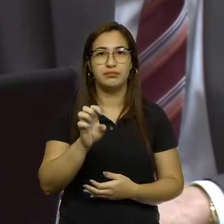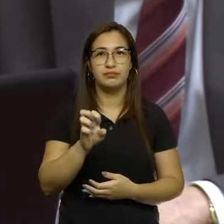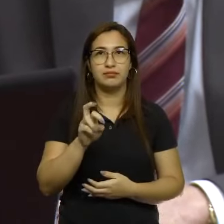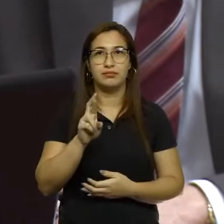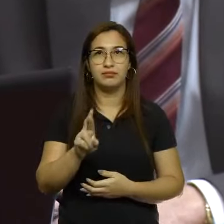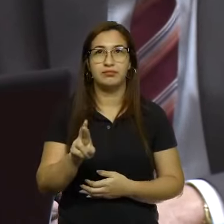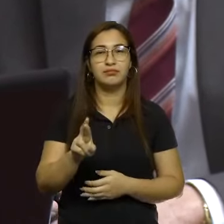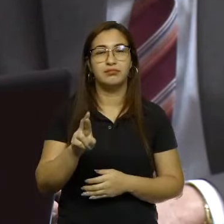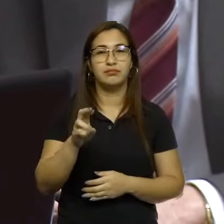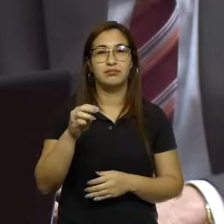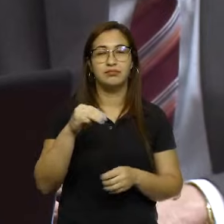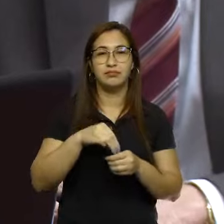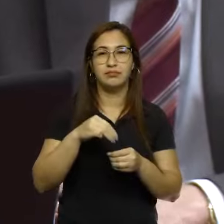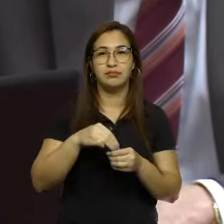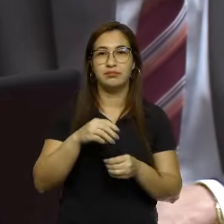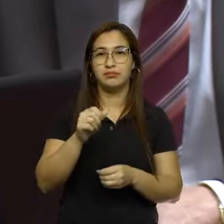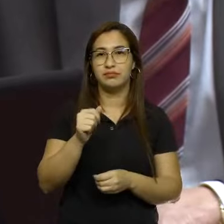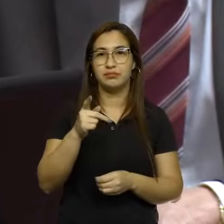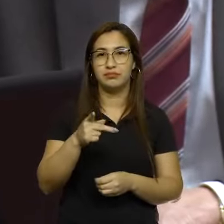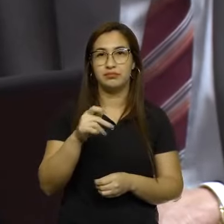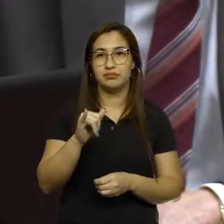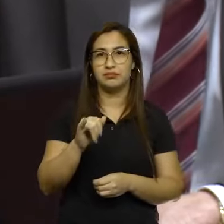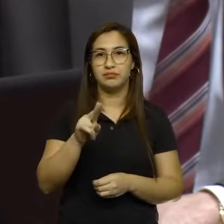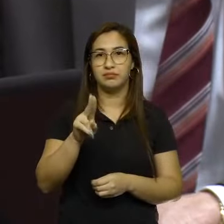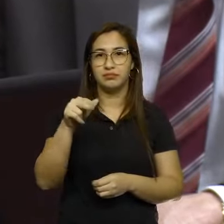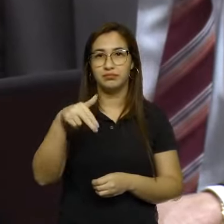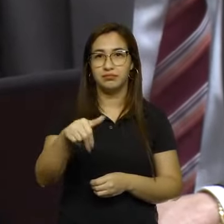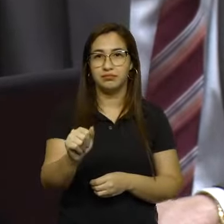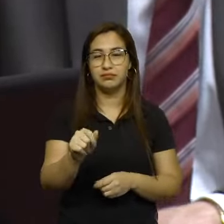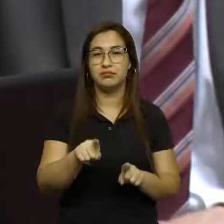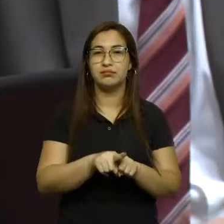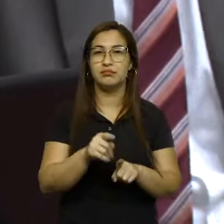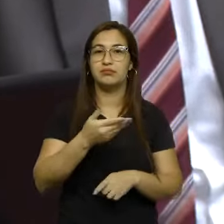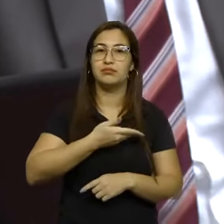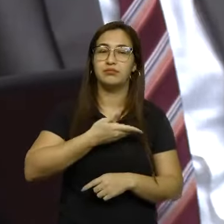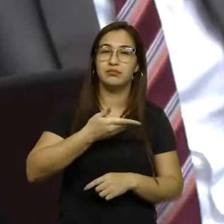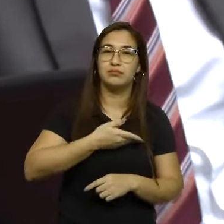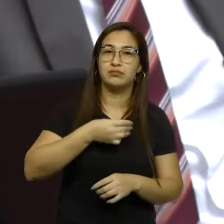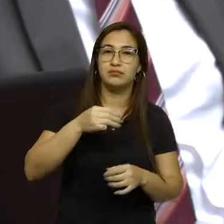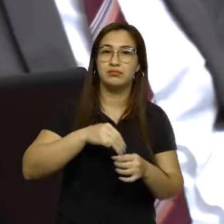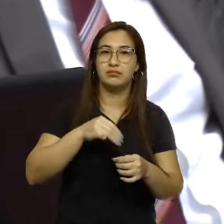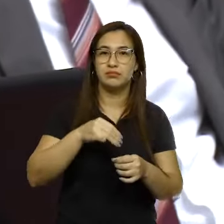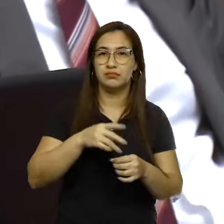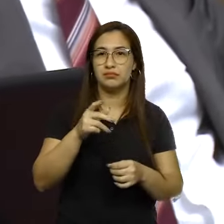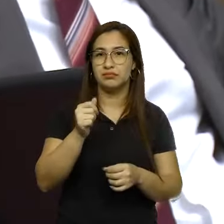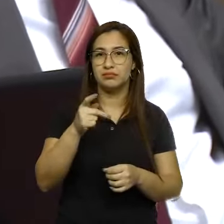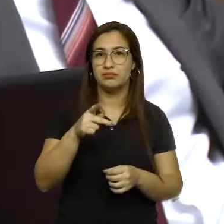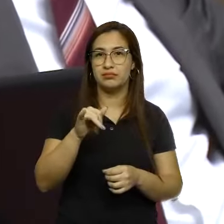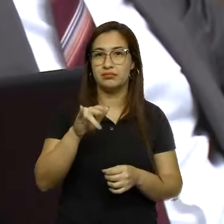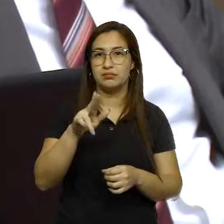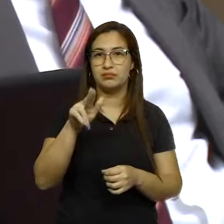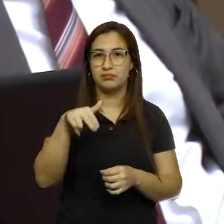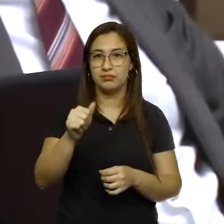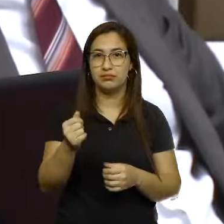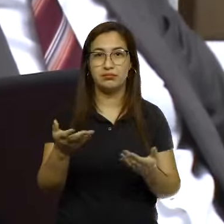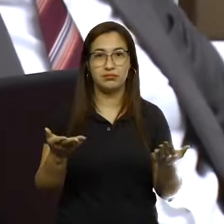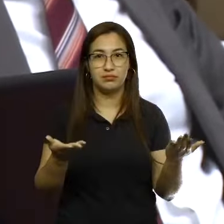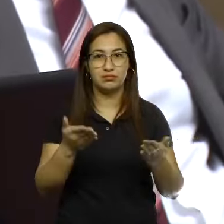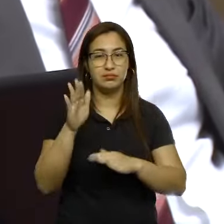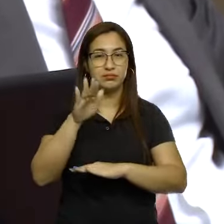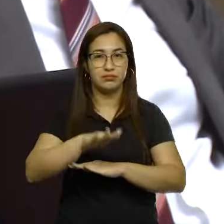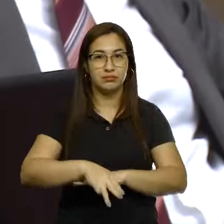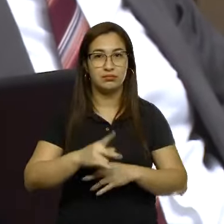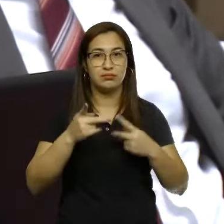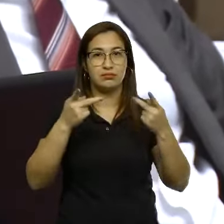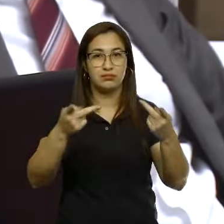município de Apiúna, junto com a comitiva, os nossos amigos do município de Apiúna, que estão aqui nesta tarde, visitando a